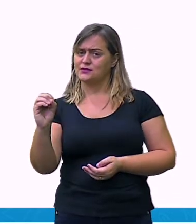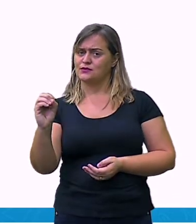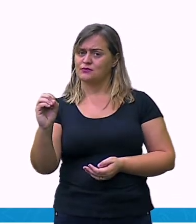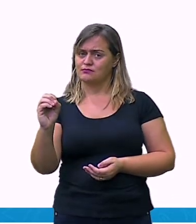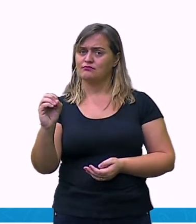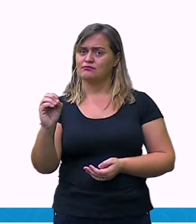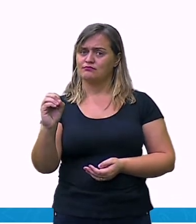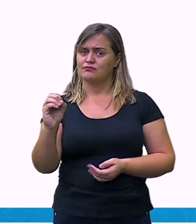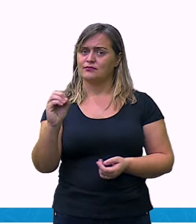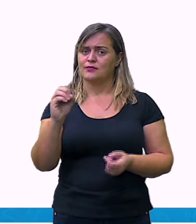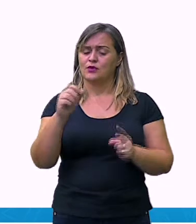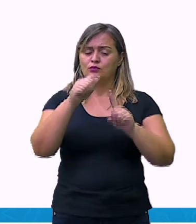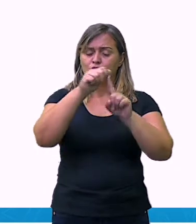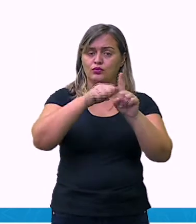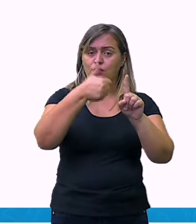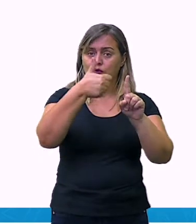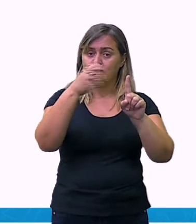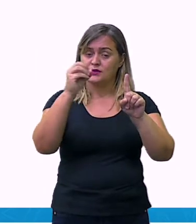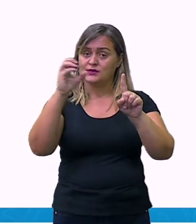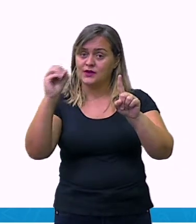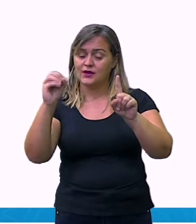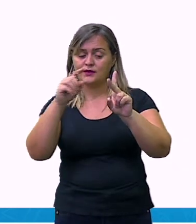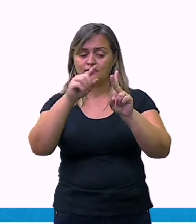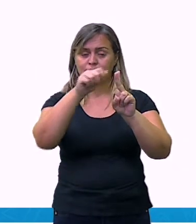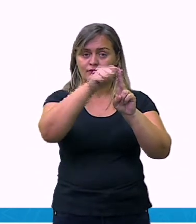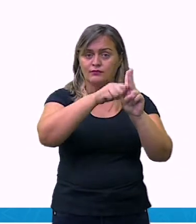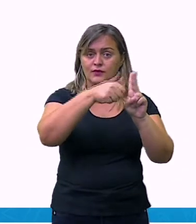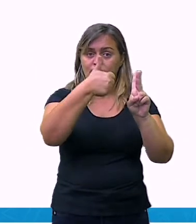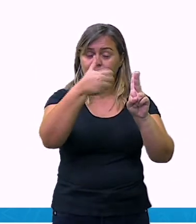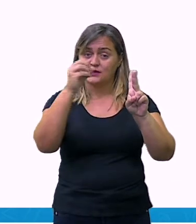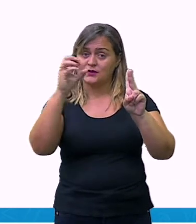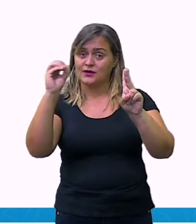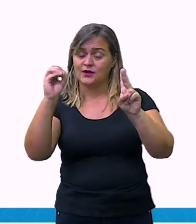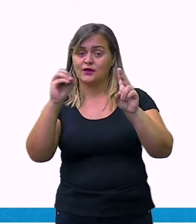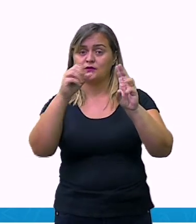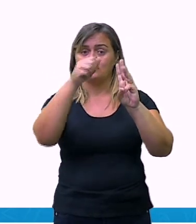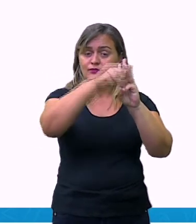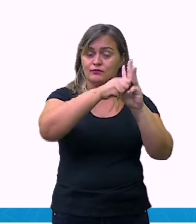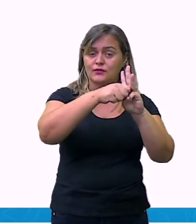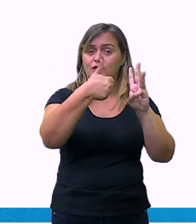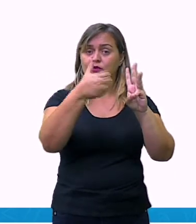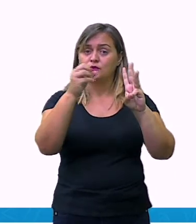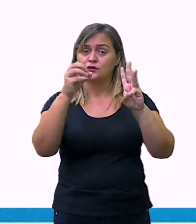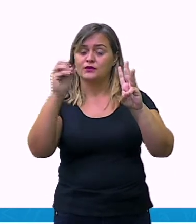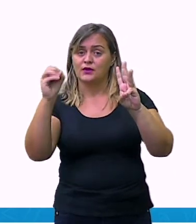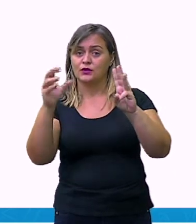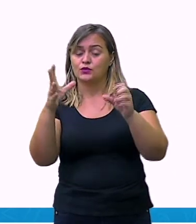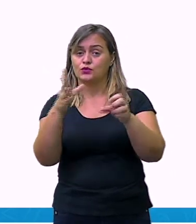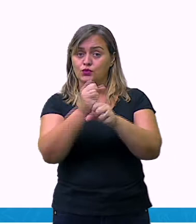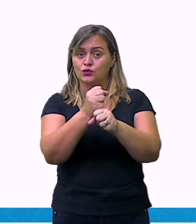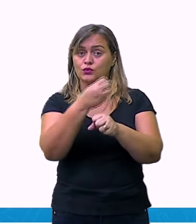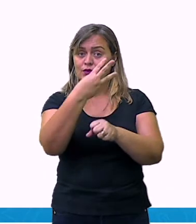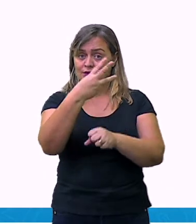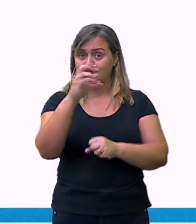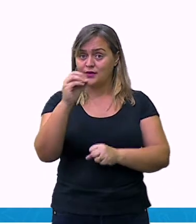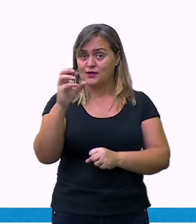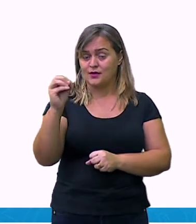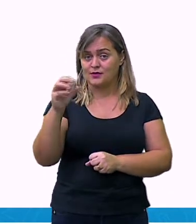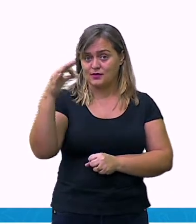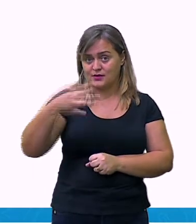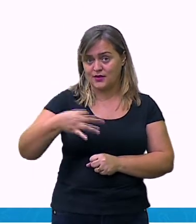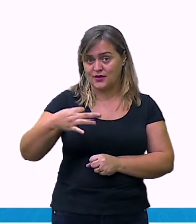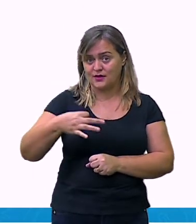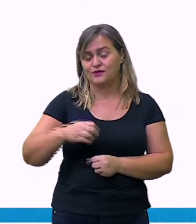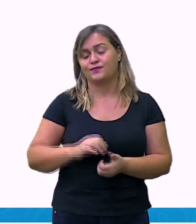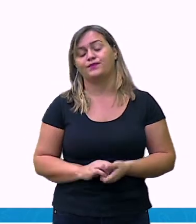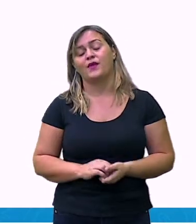3 vezes 20 reais, que é o 20%. Então, 20 mais